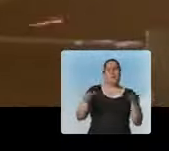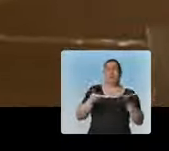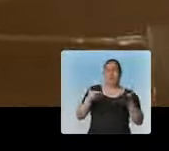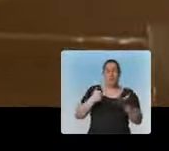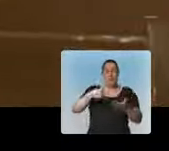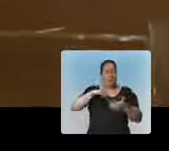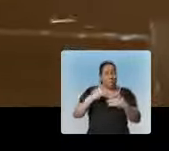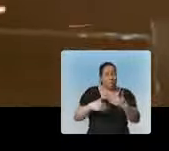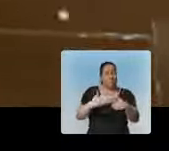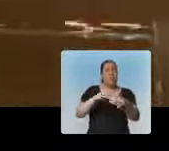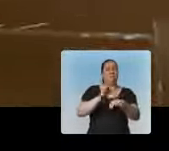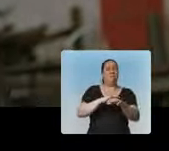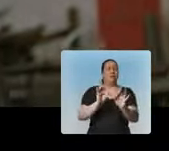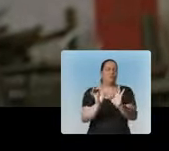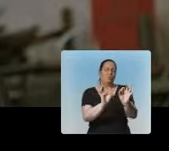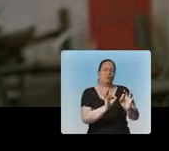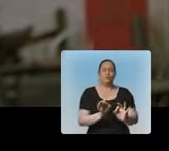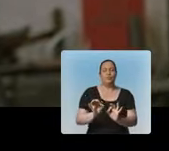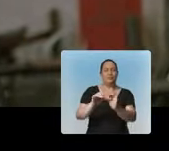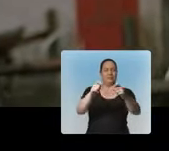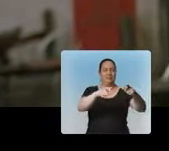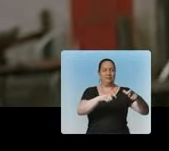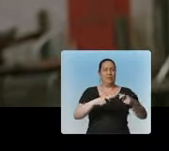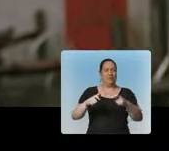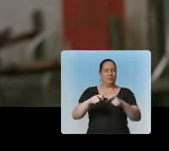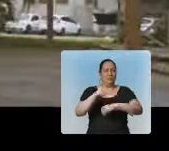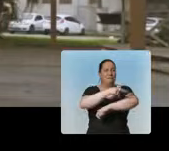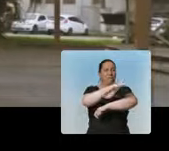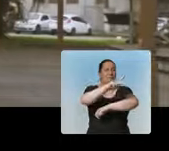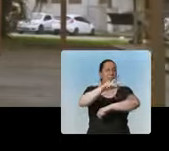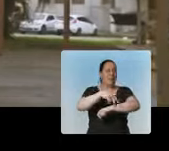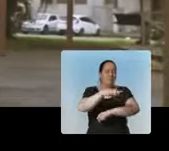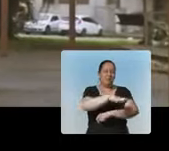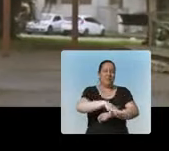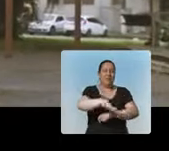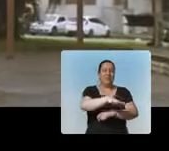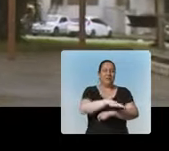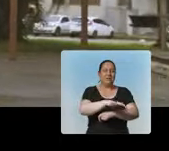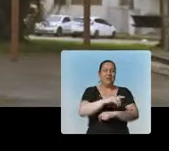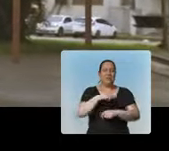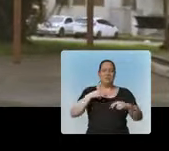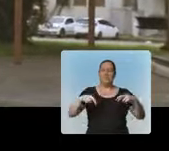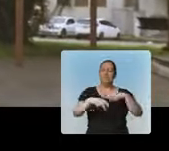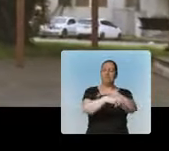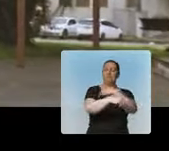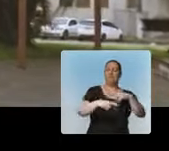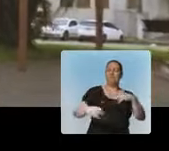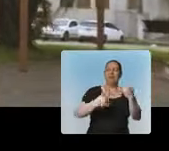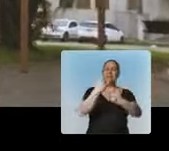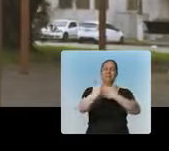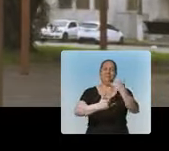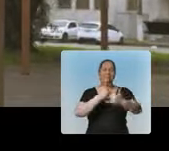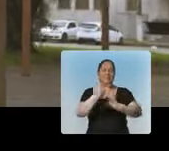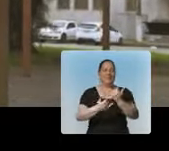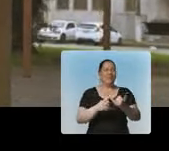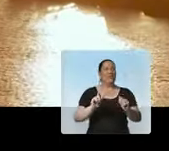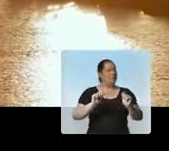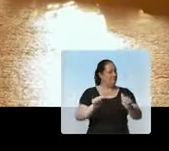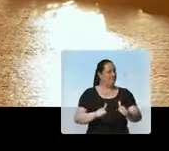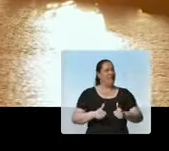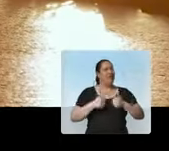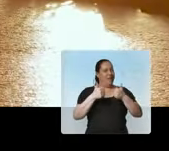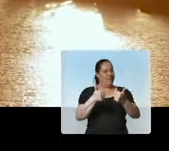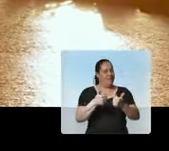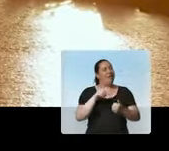agora avançaremos ainda mais com a revitalização deste espaço. A Praça da Alfândega, com pistas de caminhadas, brinquedos e